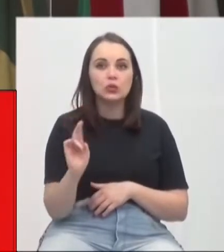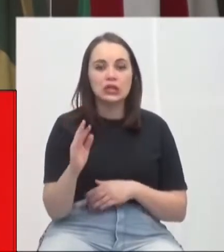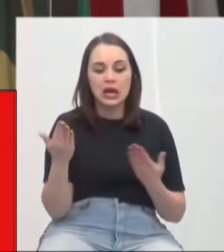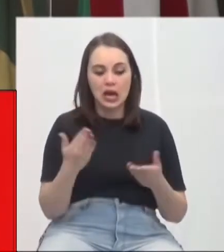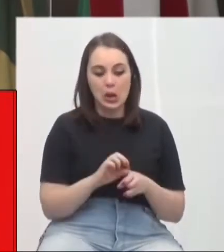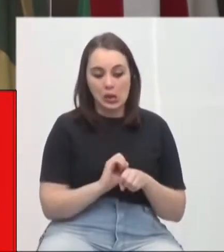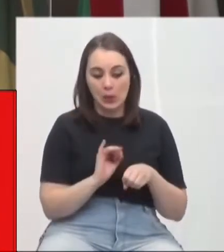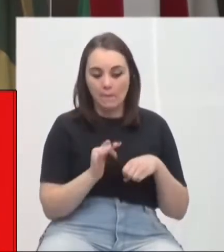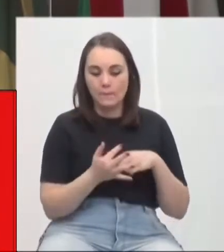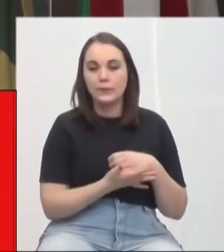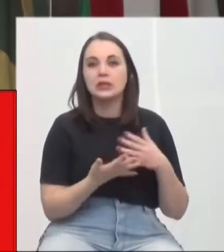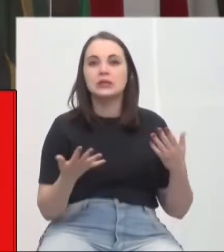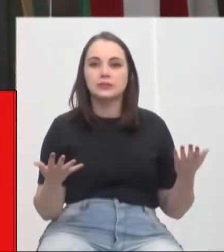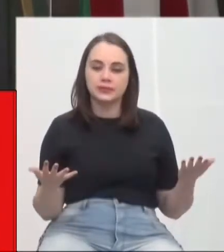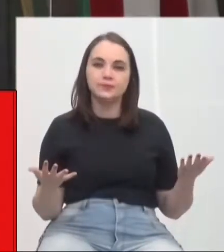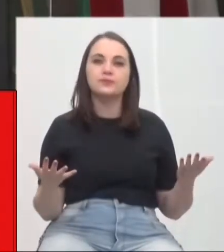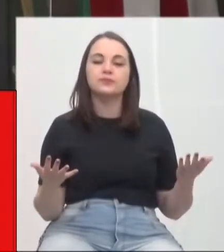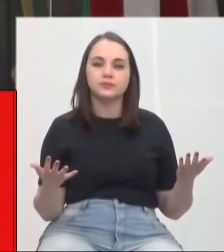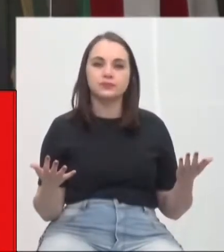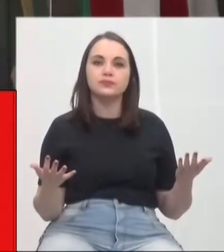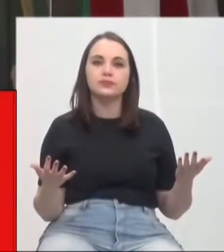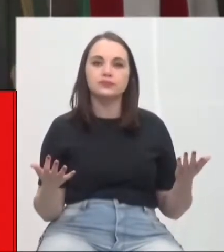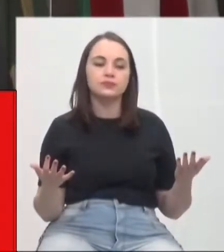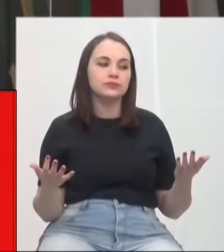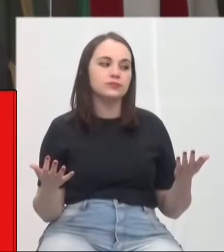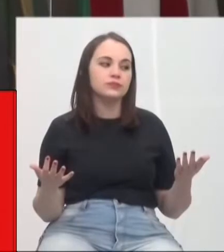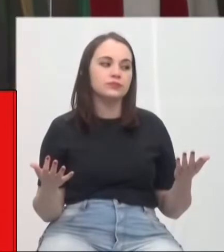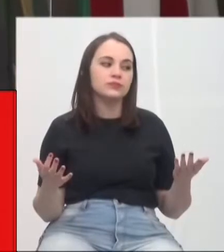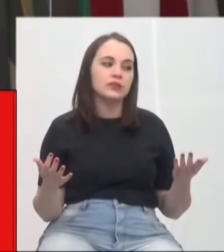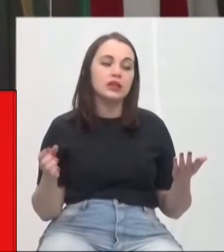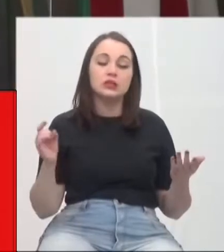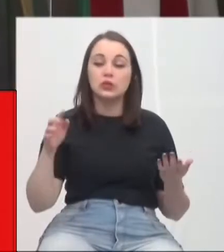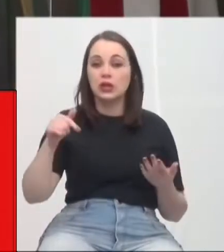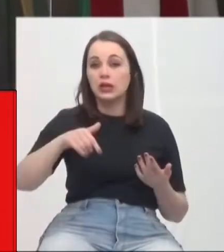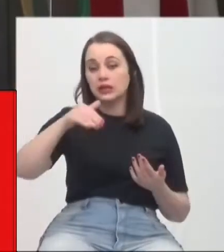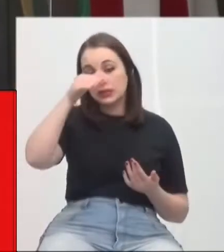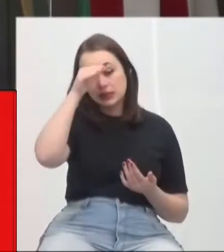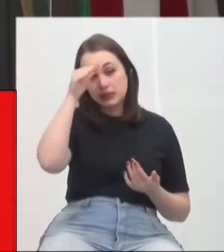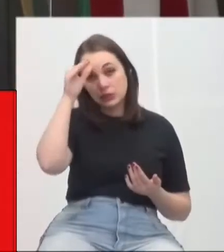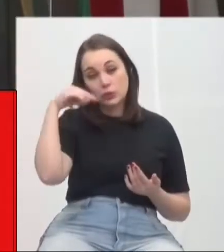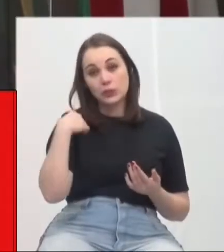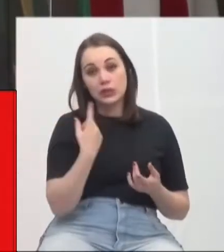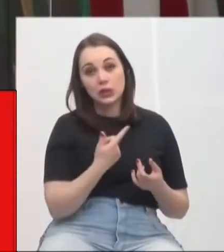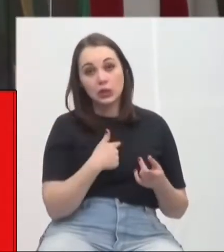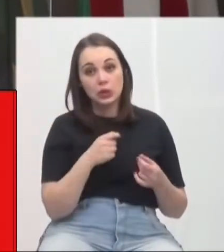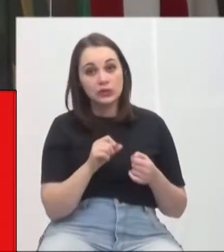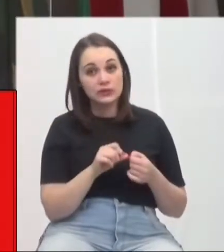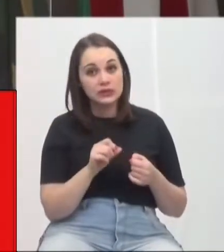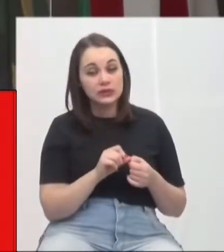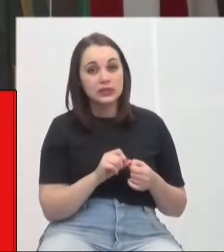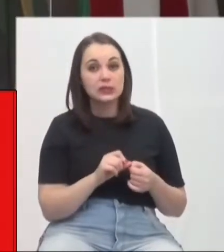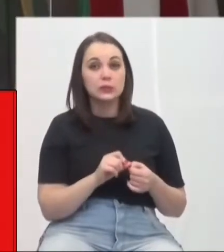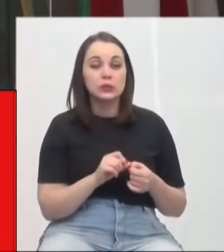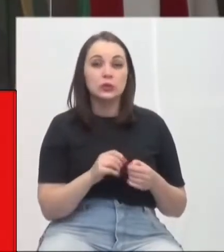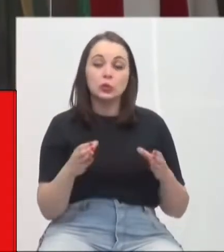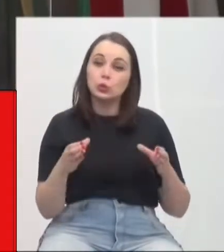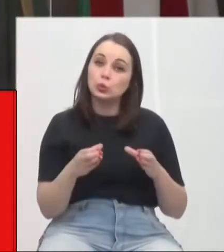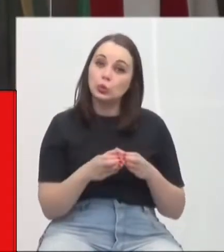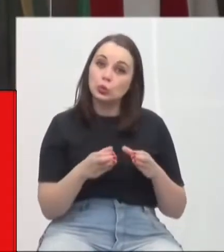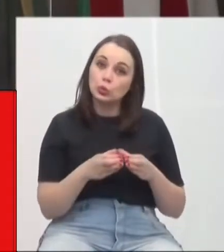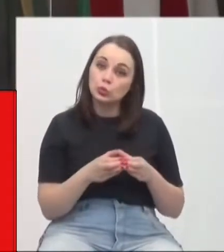pandemia, vereador Kaminski. E só em Criciúma, nós fizemos parte da comissão,